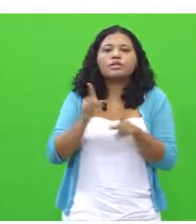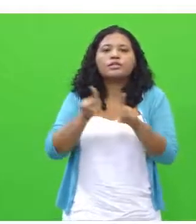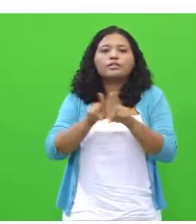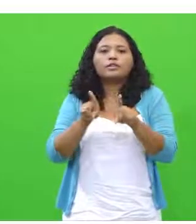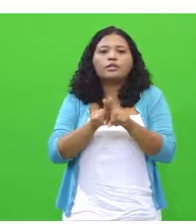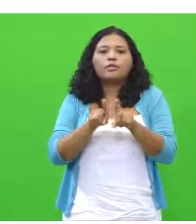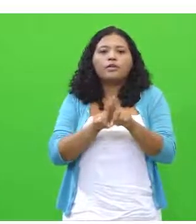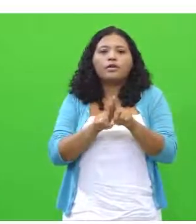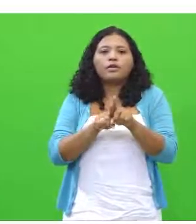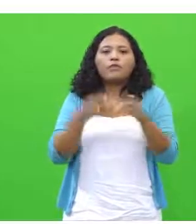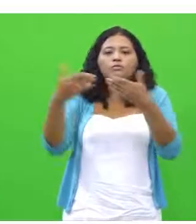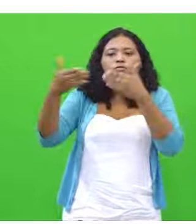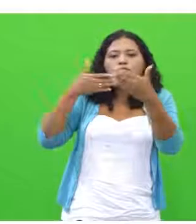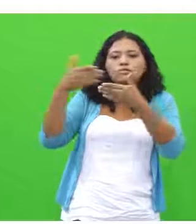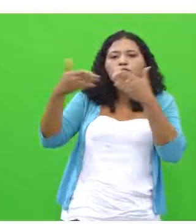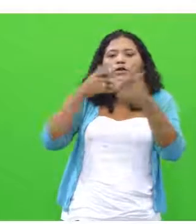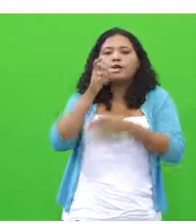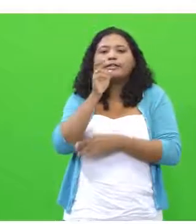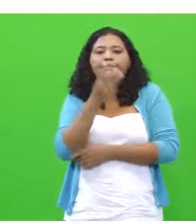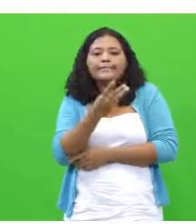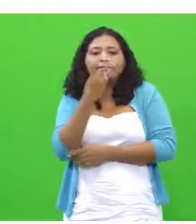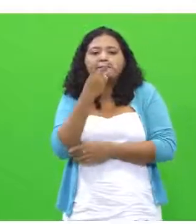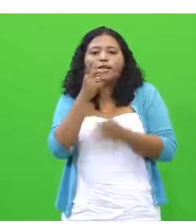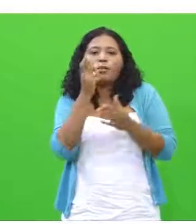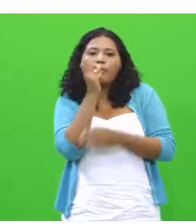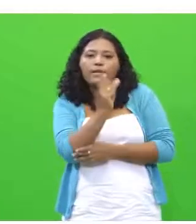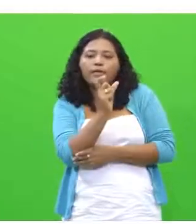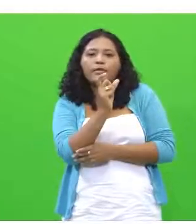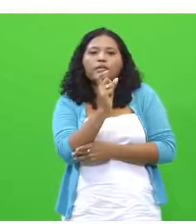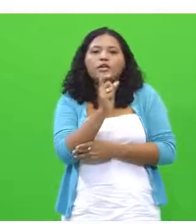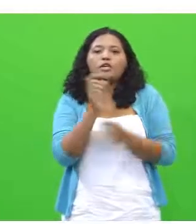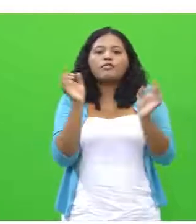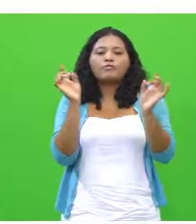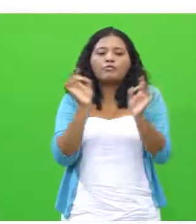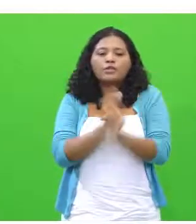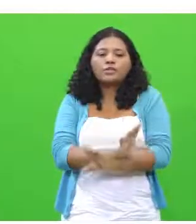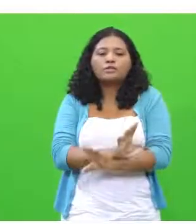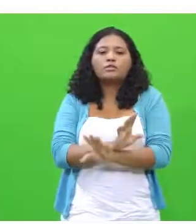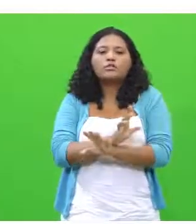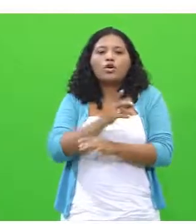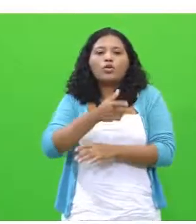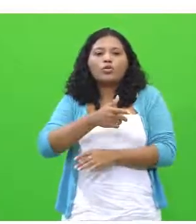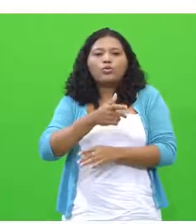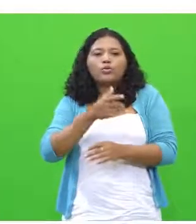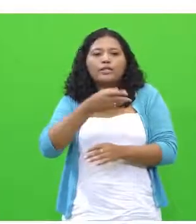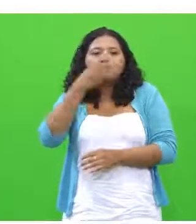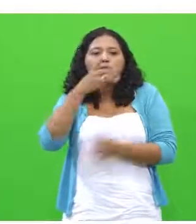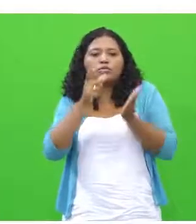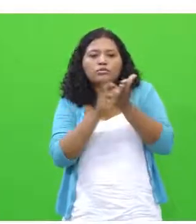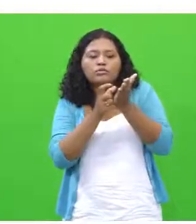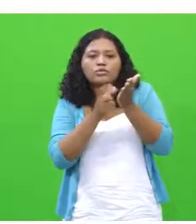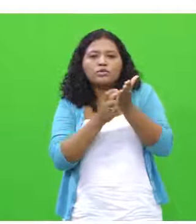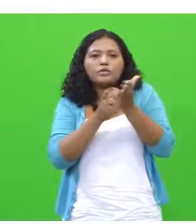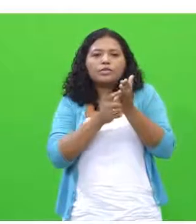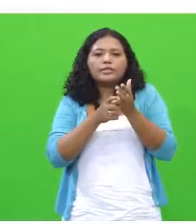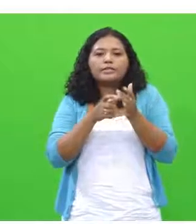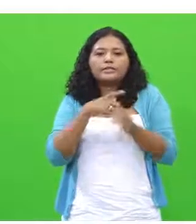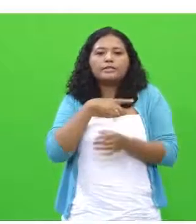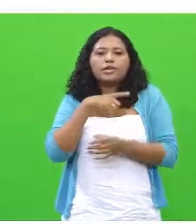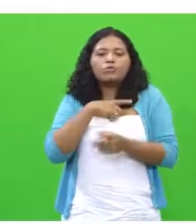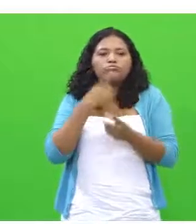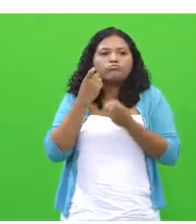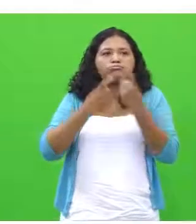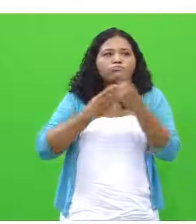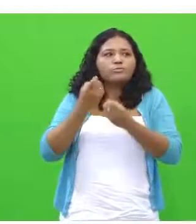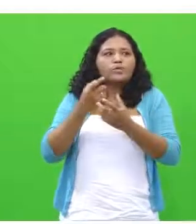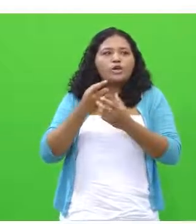questão do debate, a terceira palavra. E encerrando esse primeiro parágrafo, nós temos aí uma expressão, questão que